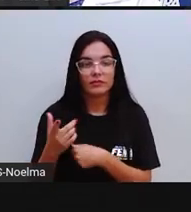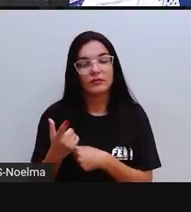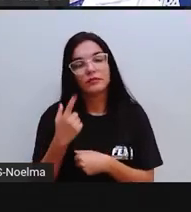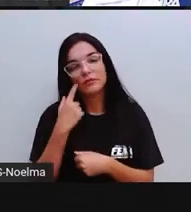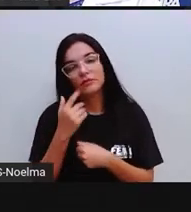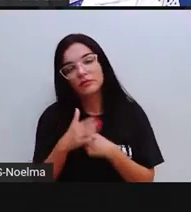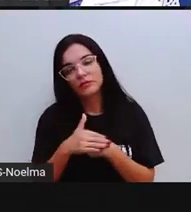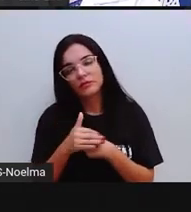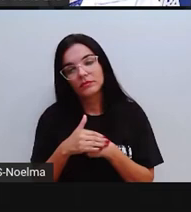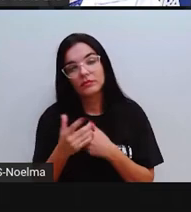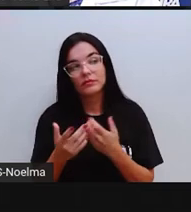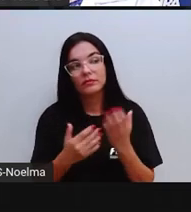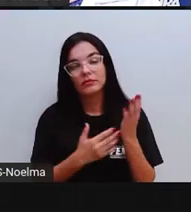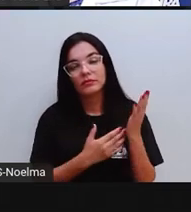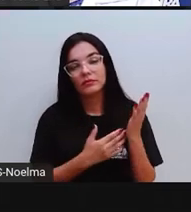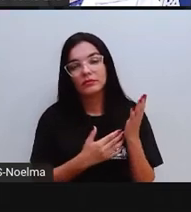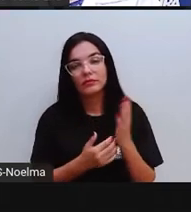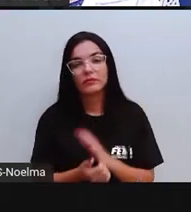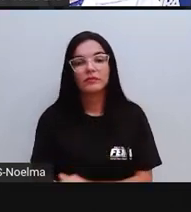junto do O,